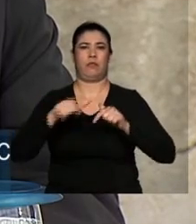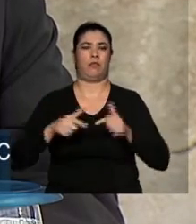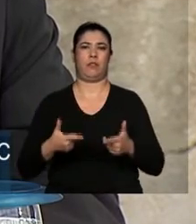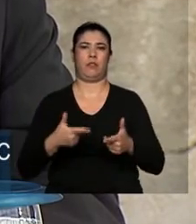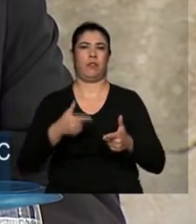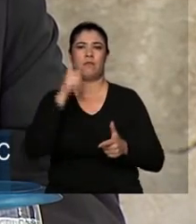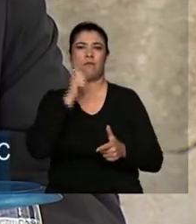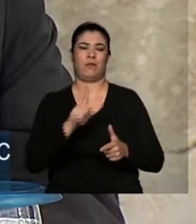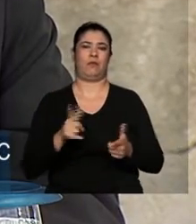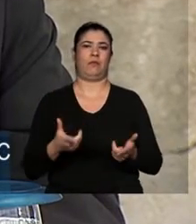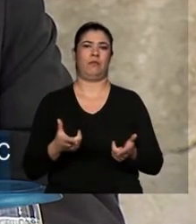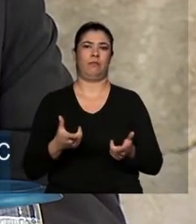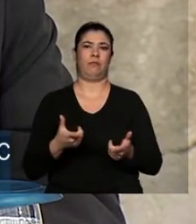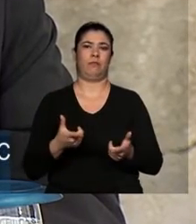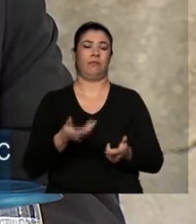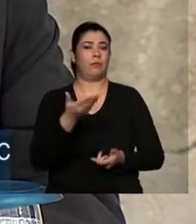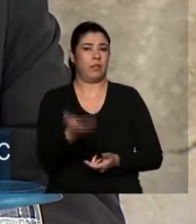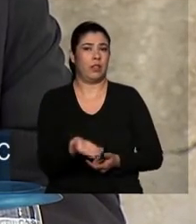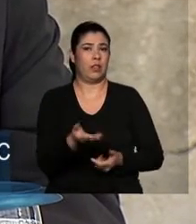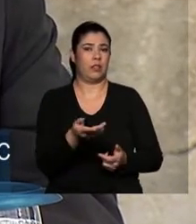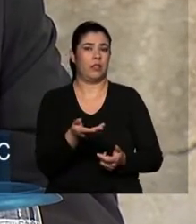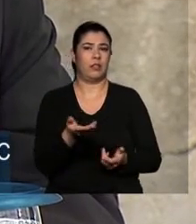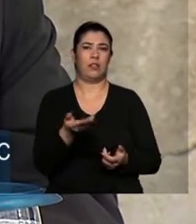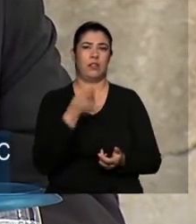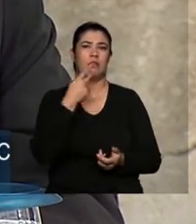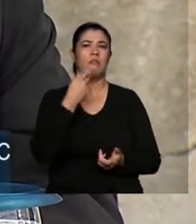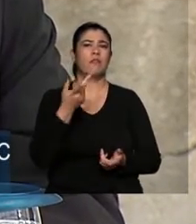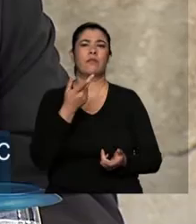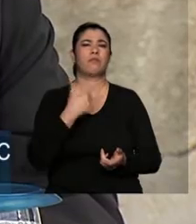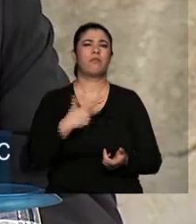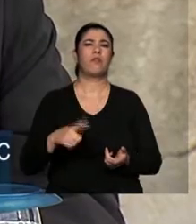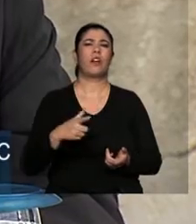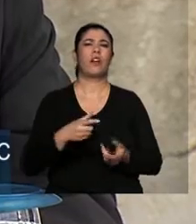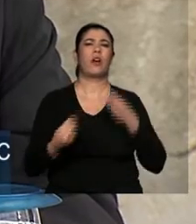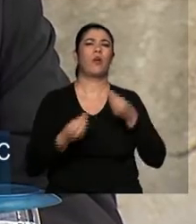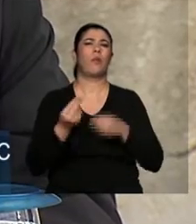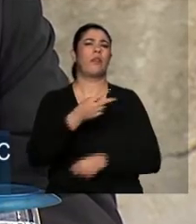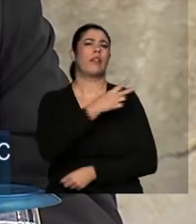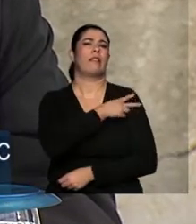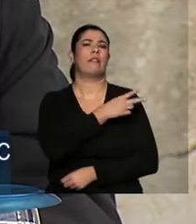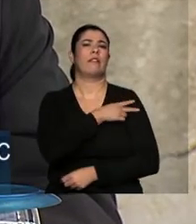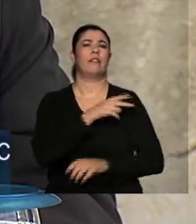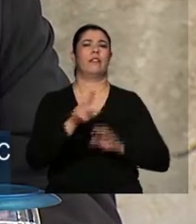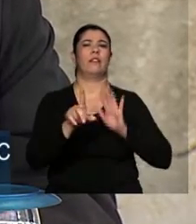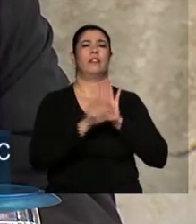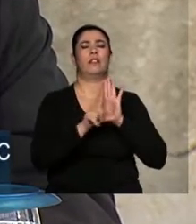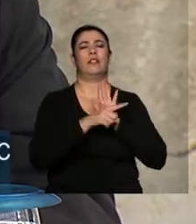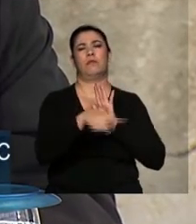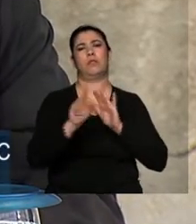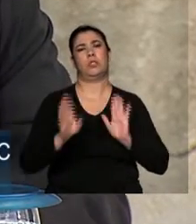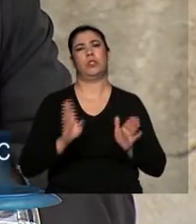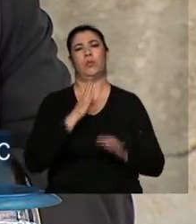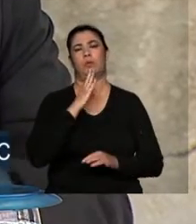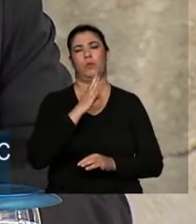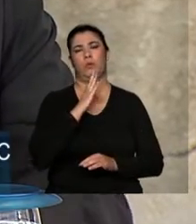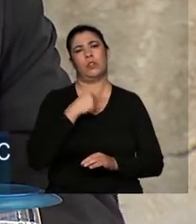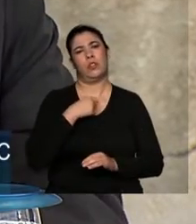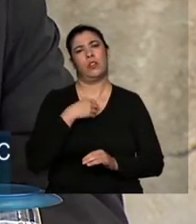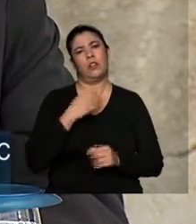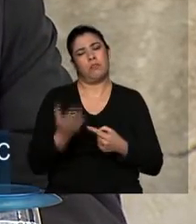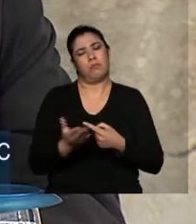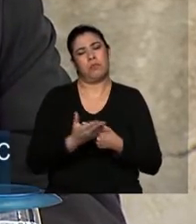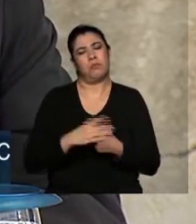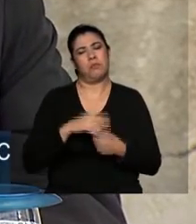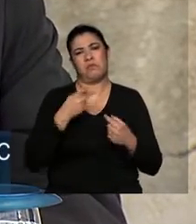Então, aí está... Eu não vou falar das tecnicidades da lei. Os senhores estão dispensados disso. Por favor, me poupem